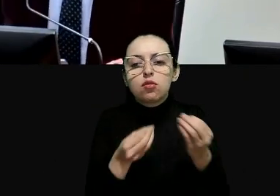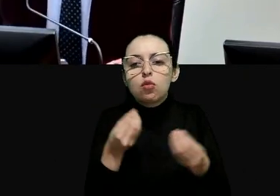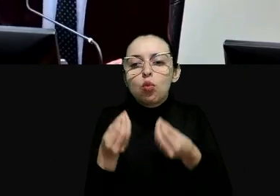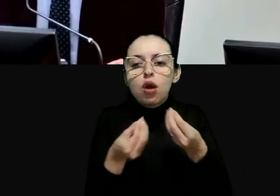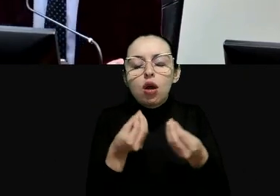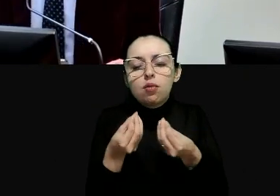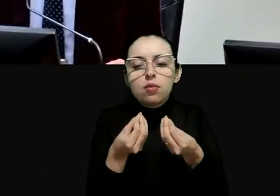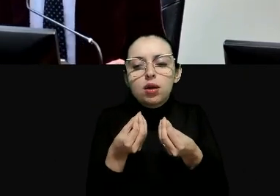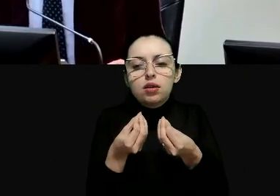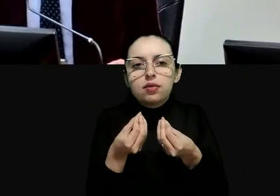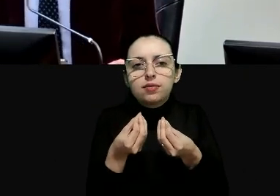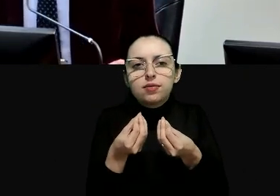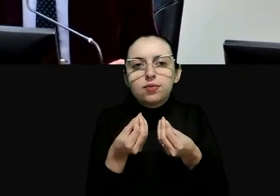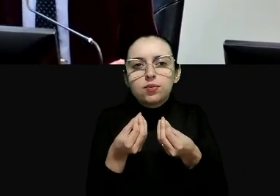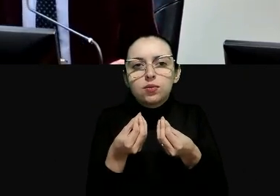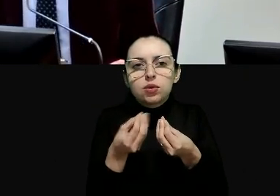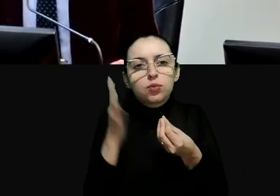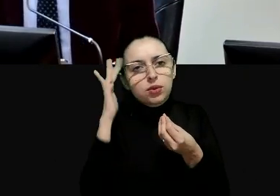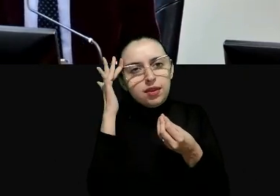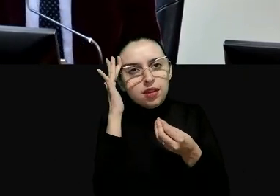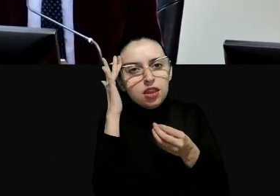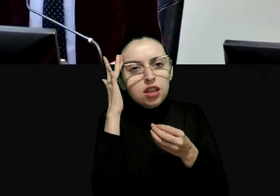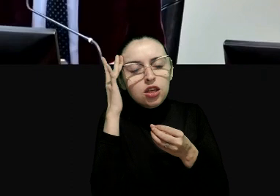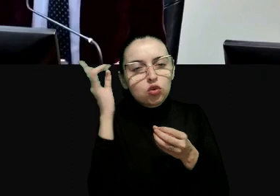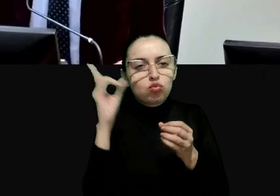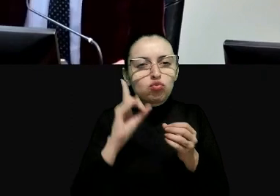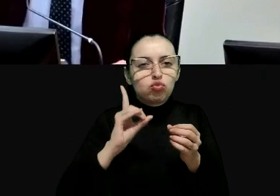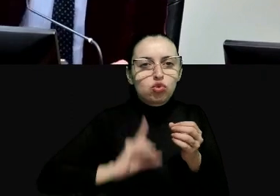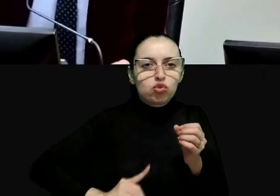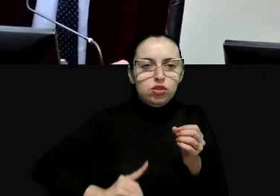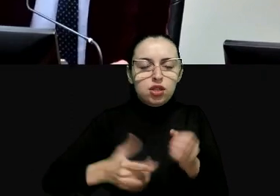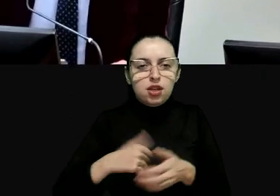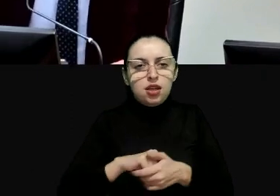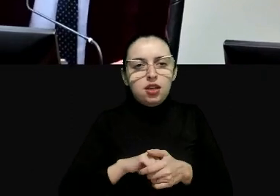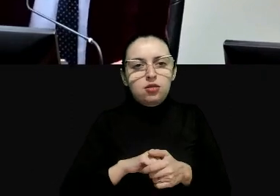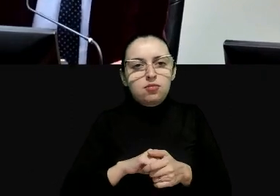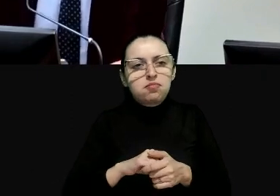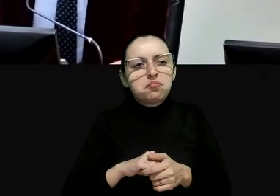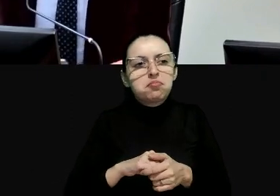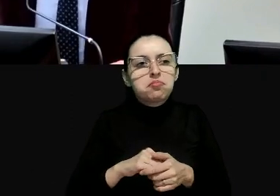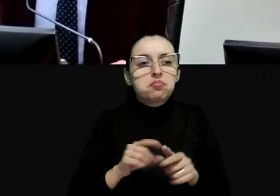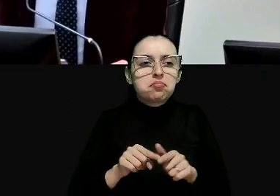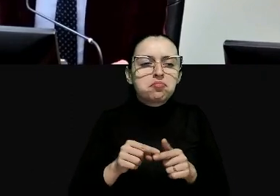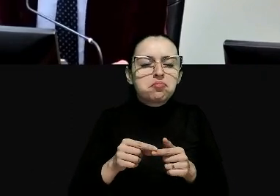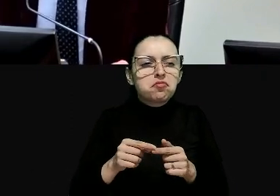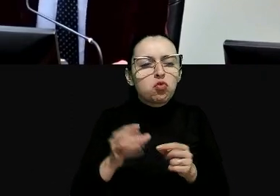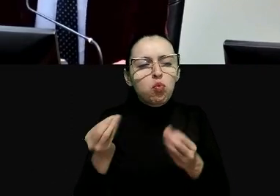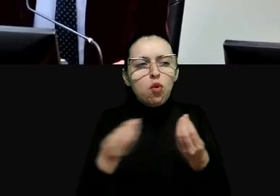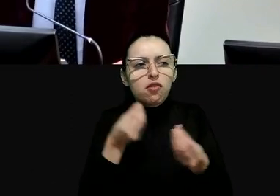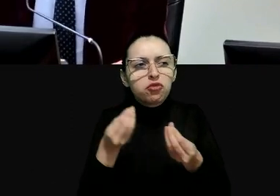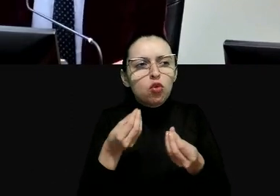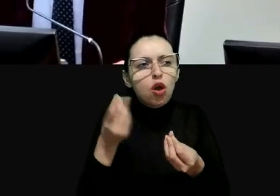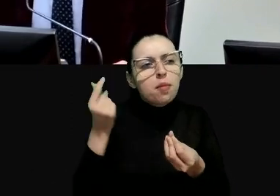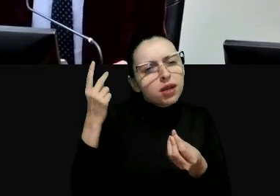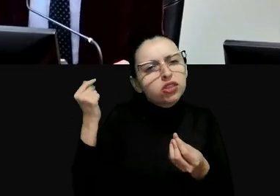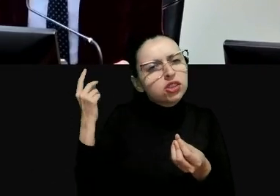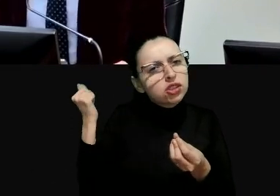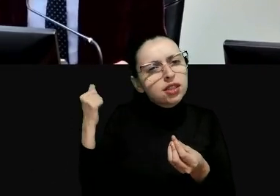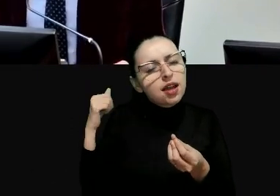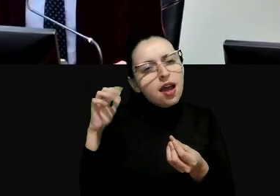nova forma de entender o direito a forma mais arcaica do direito é o